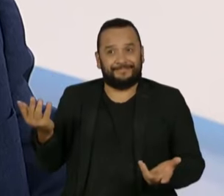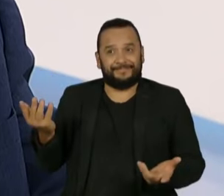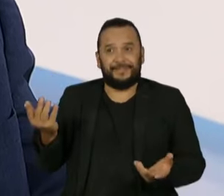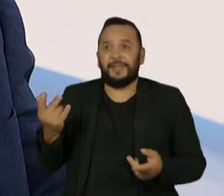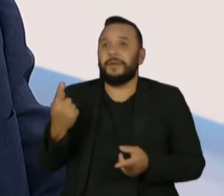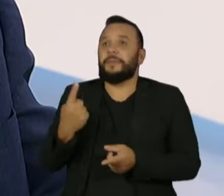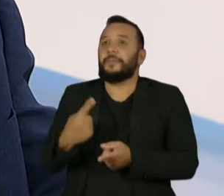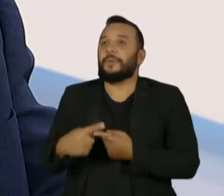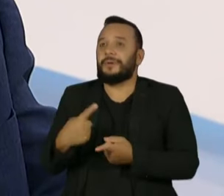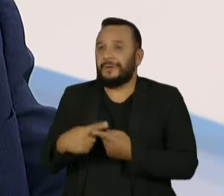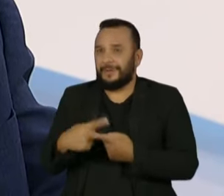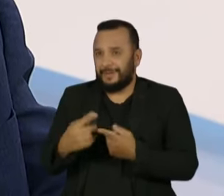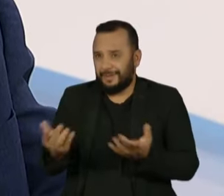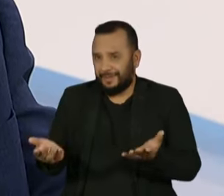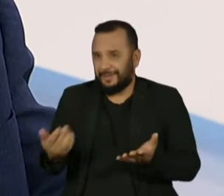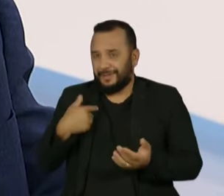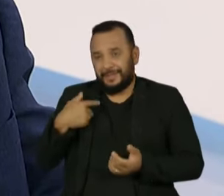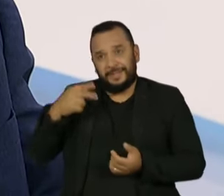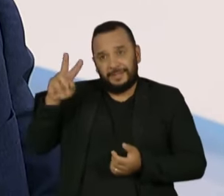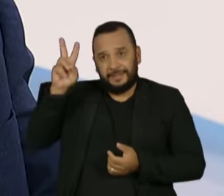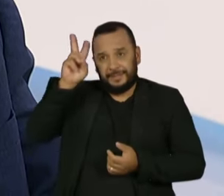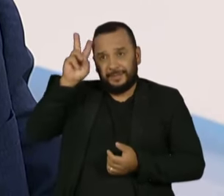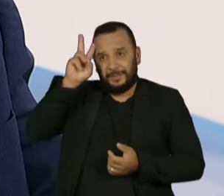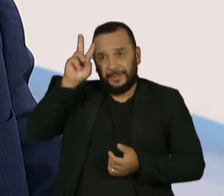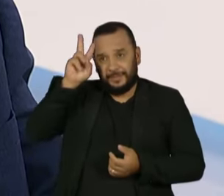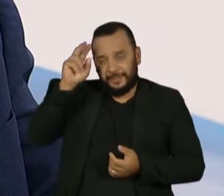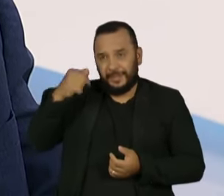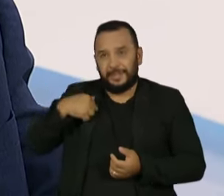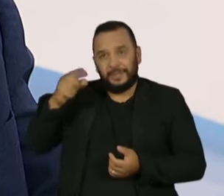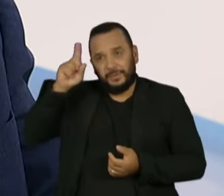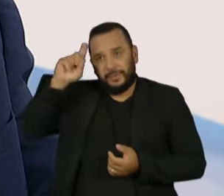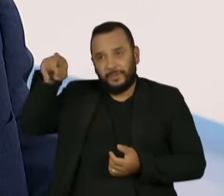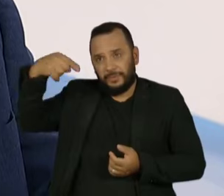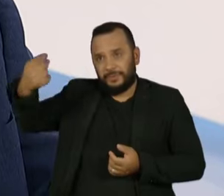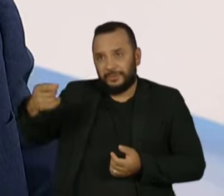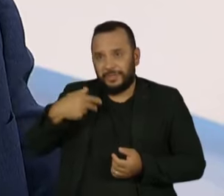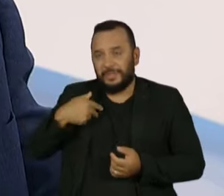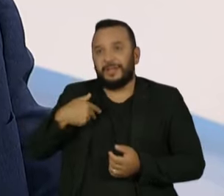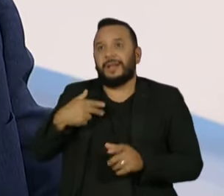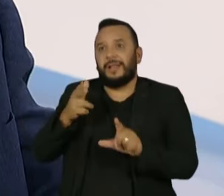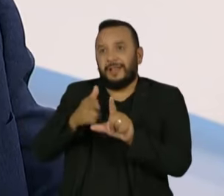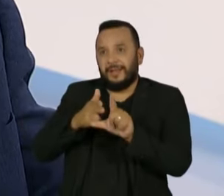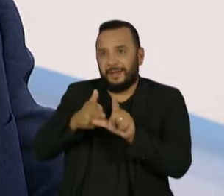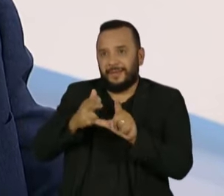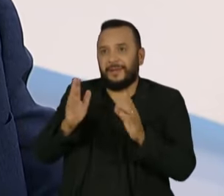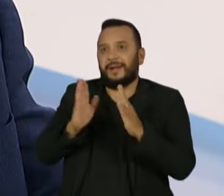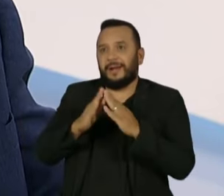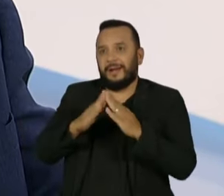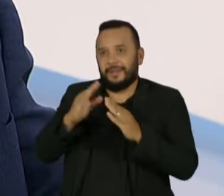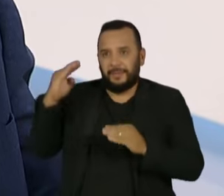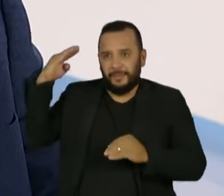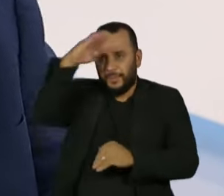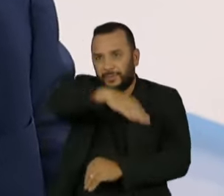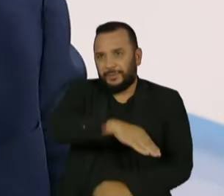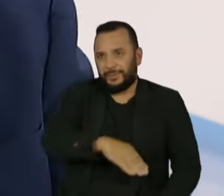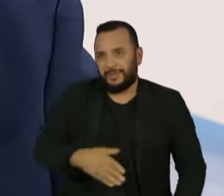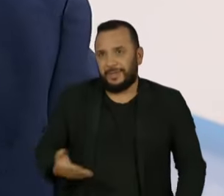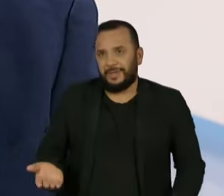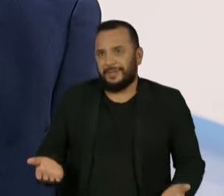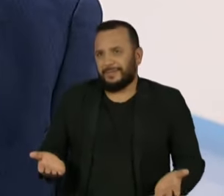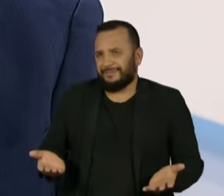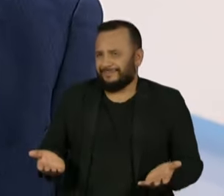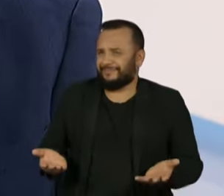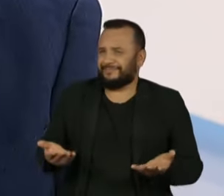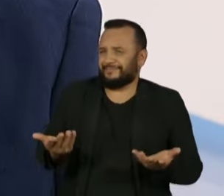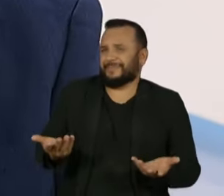Por que é que foi cumprido na segunda-feira, no dia seguinte à live, na casa do presidente Bolsonaro? O bom senso e a razoabilidade